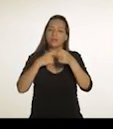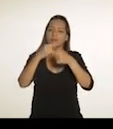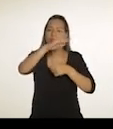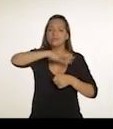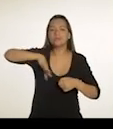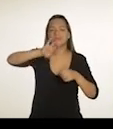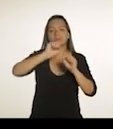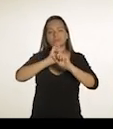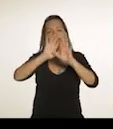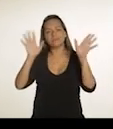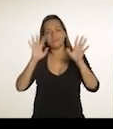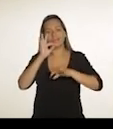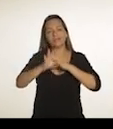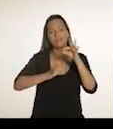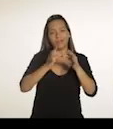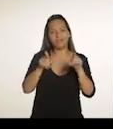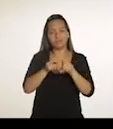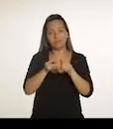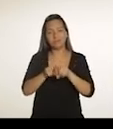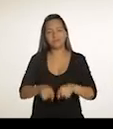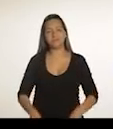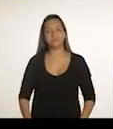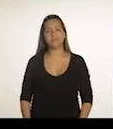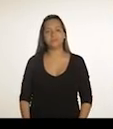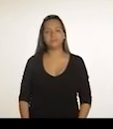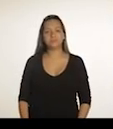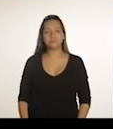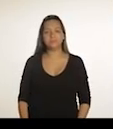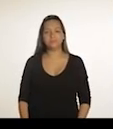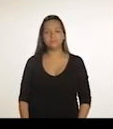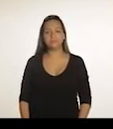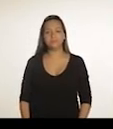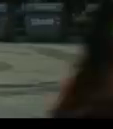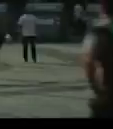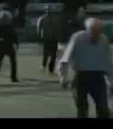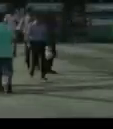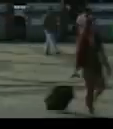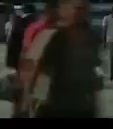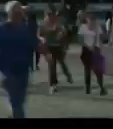mais fácil entender a cidade como um todo, inclusive tecnicamente.